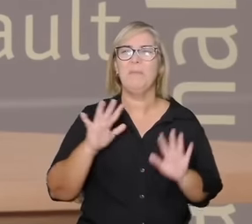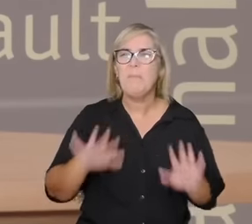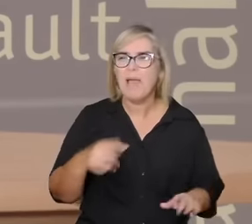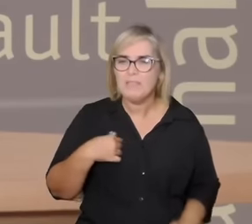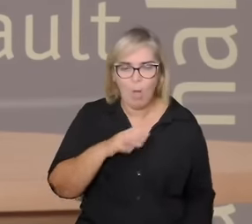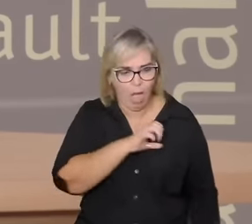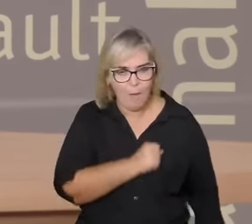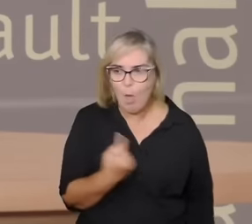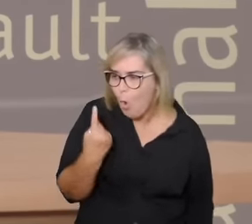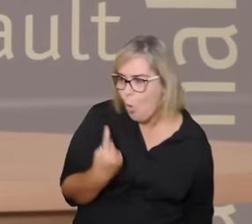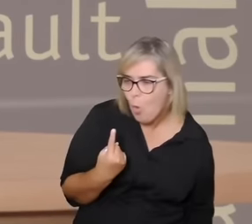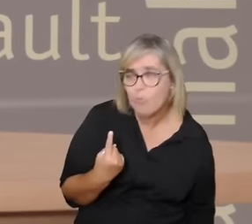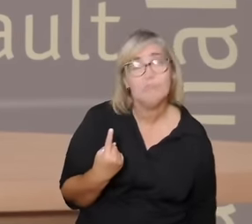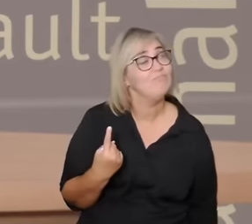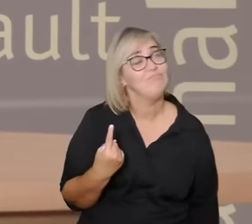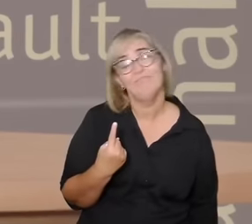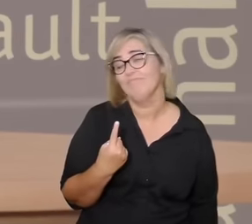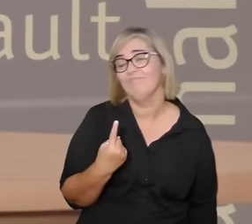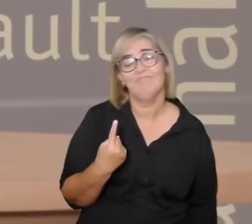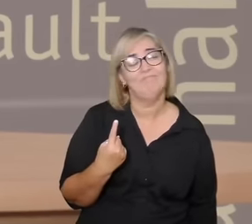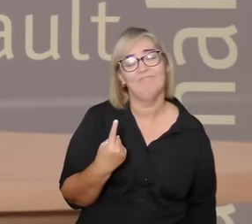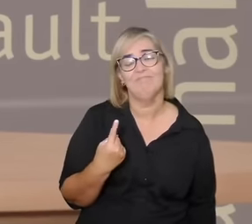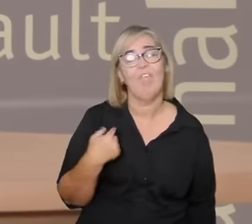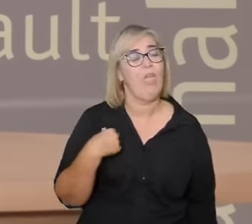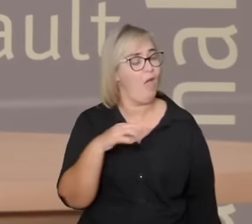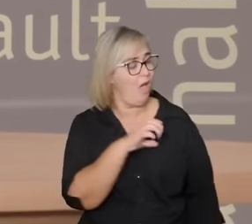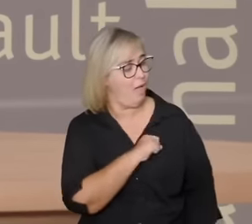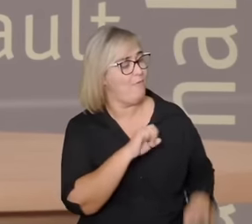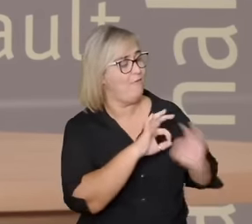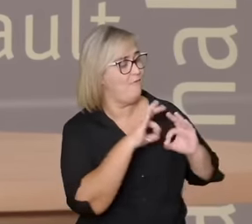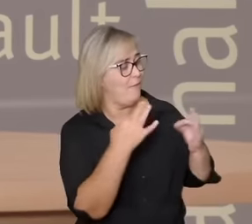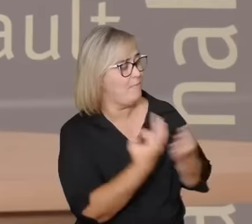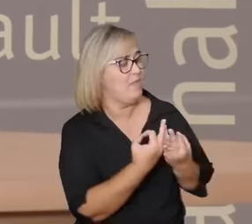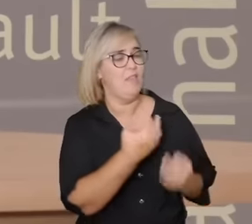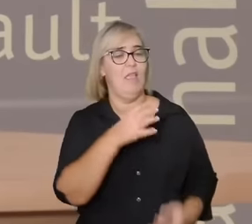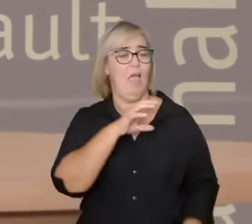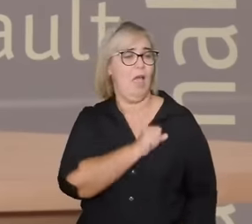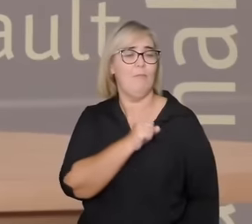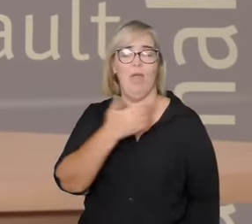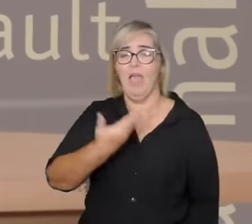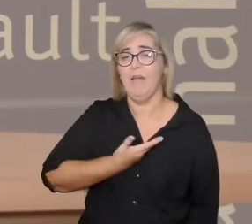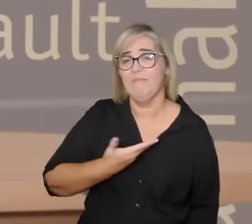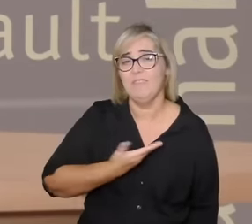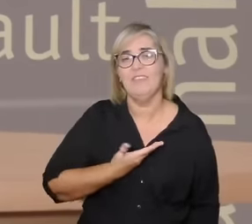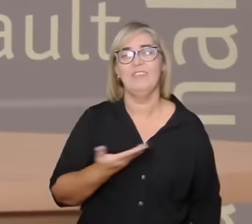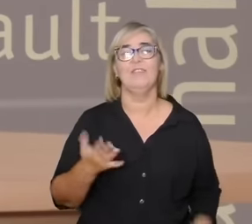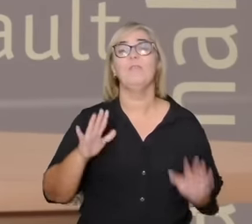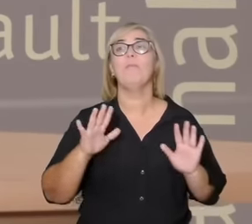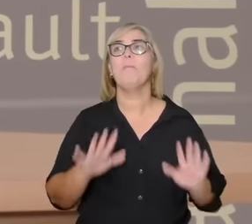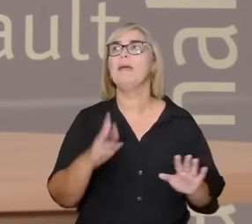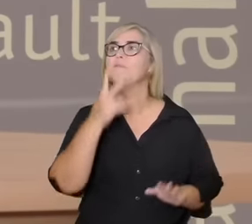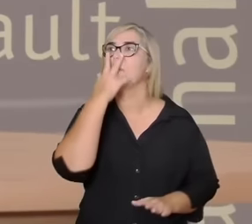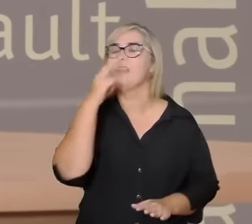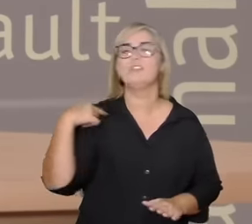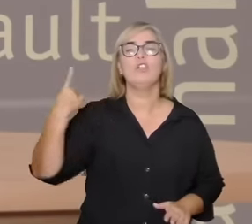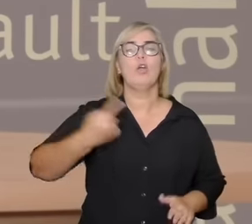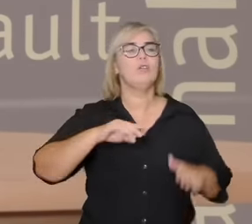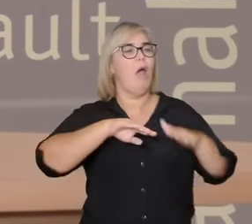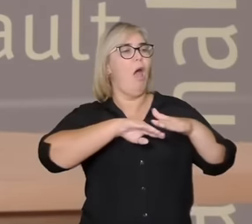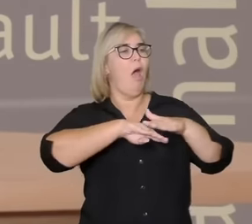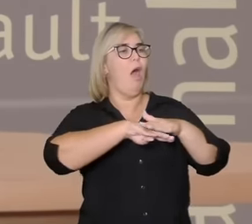outras redes afetivas como família amizade e tantas outras mas como nós estamos acostumados